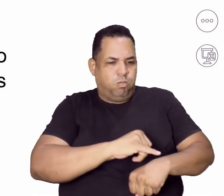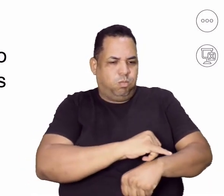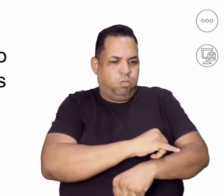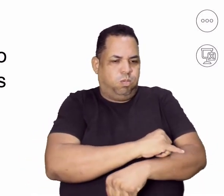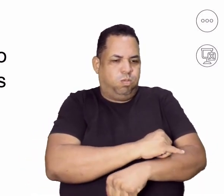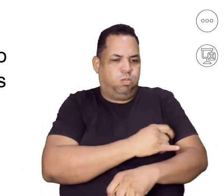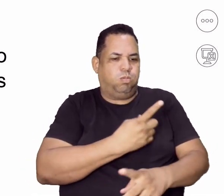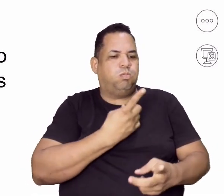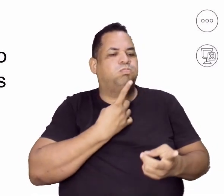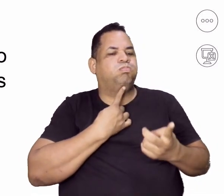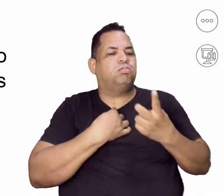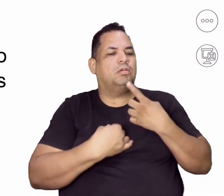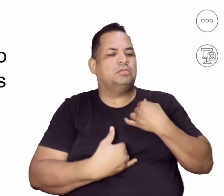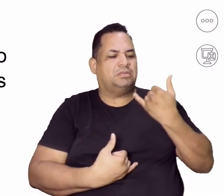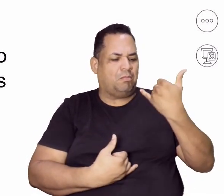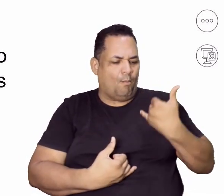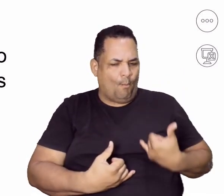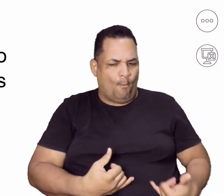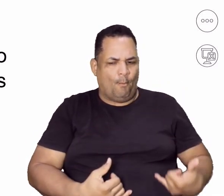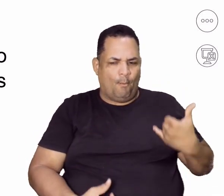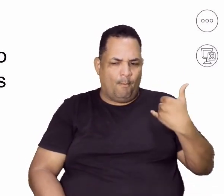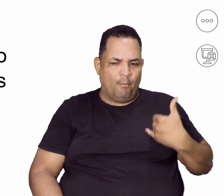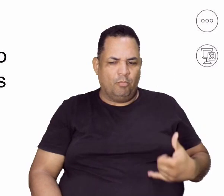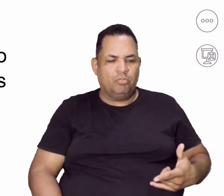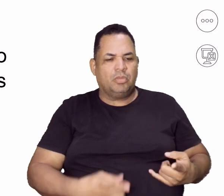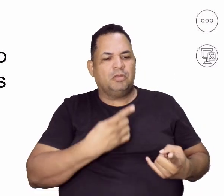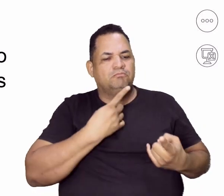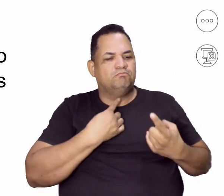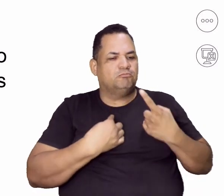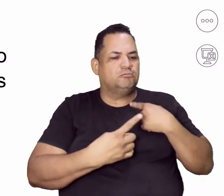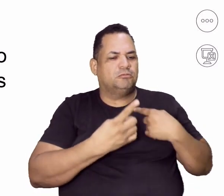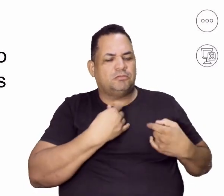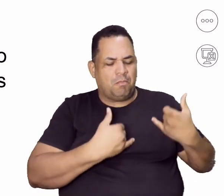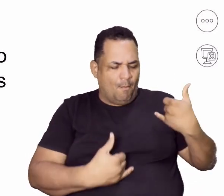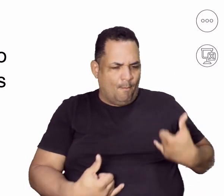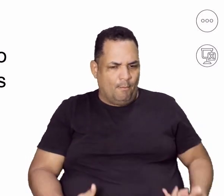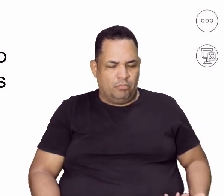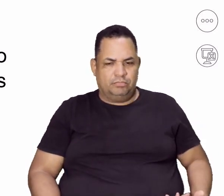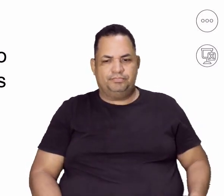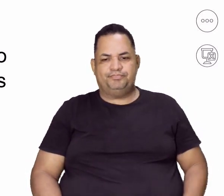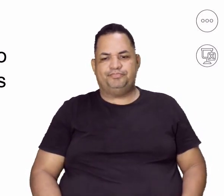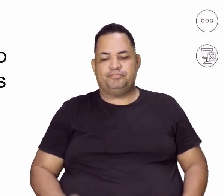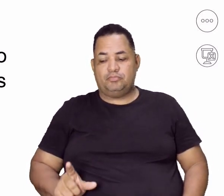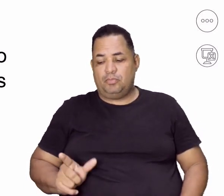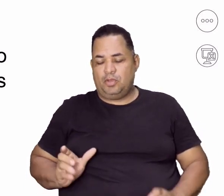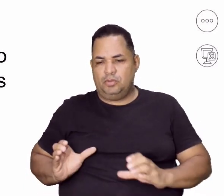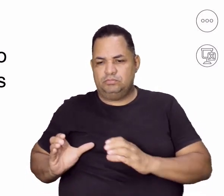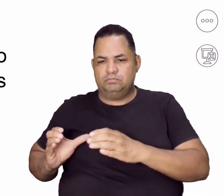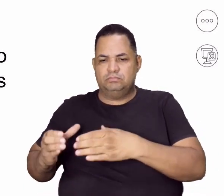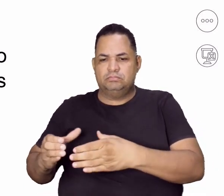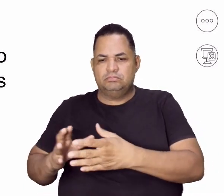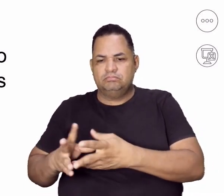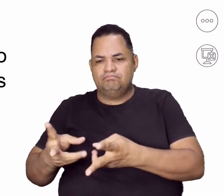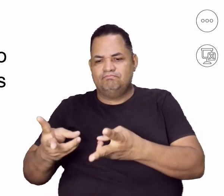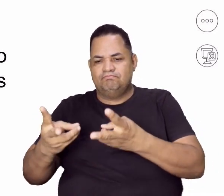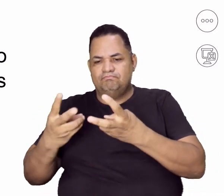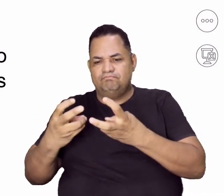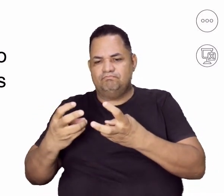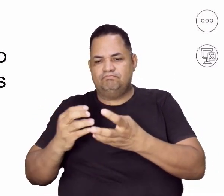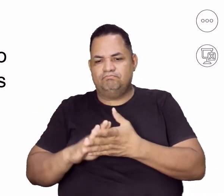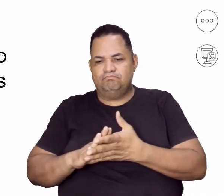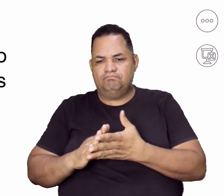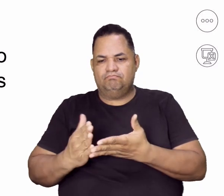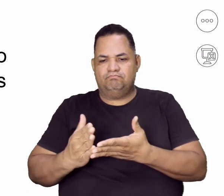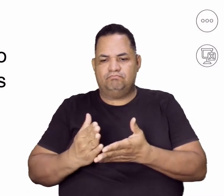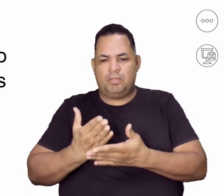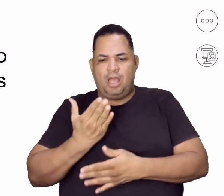desejo permanente aí de emagrecer, muito grande. E o outro, eu tenho aqui uma percepção excessiva